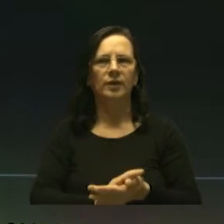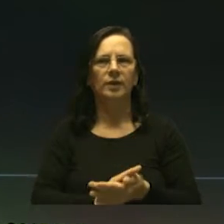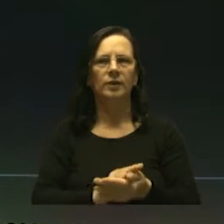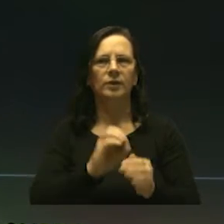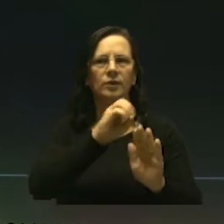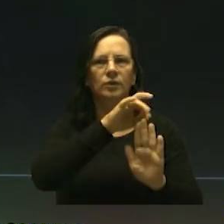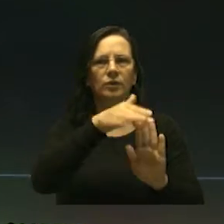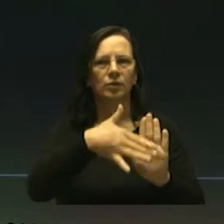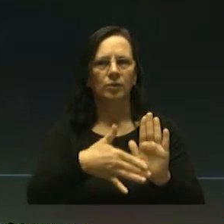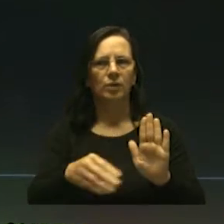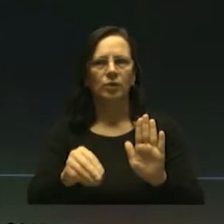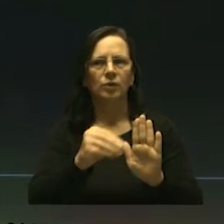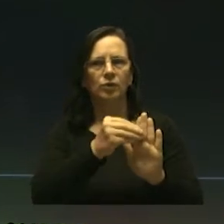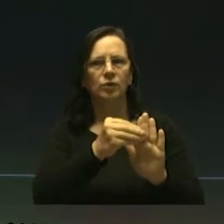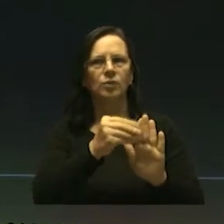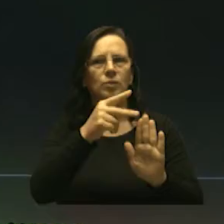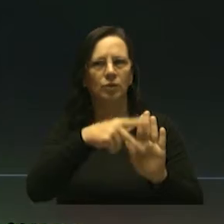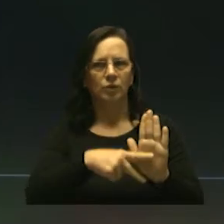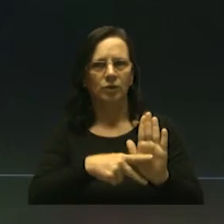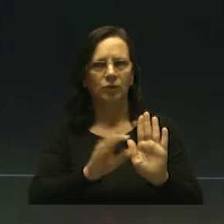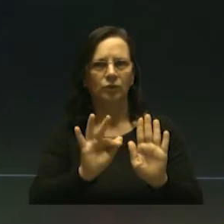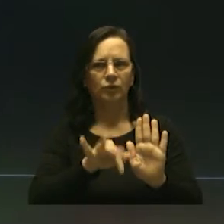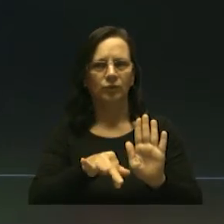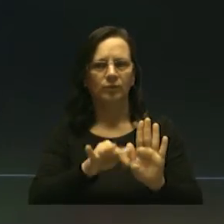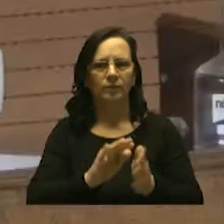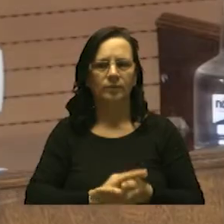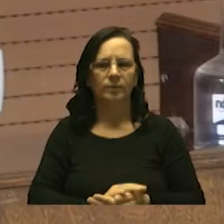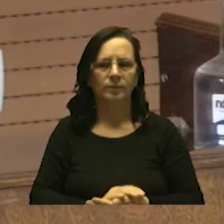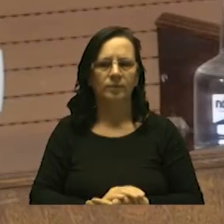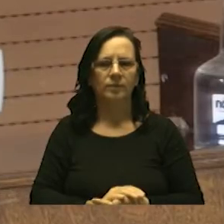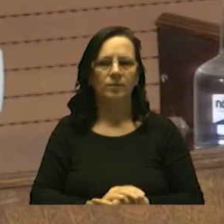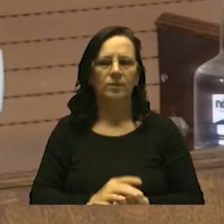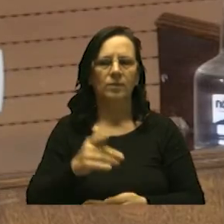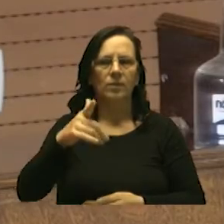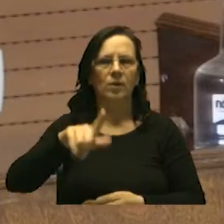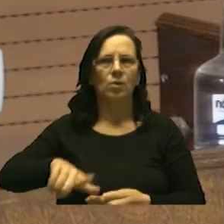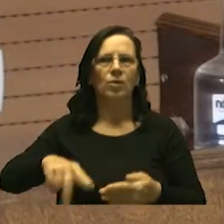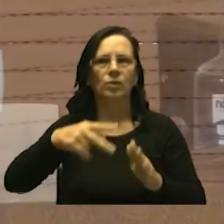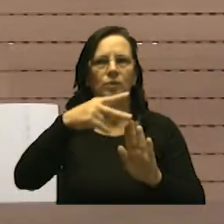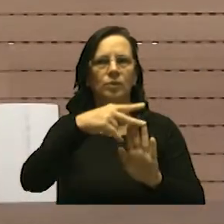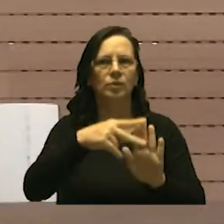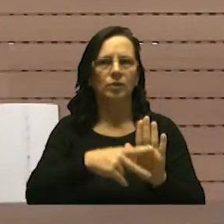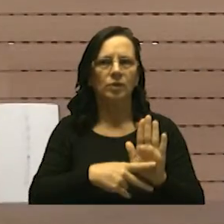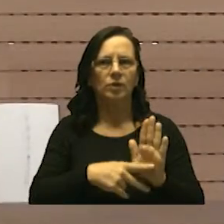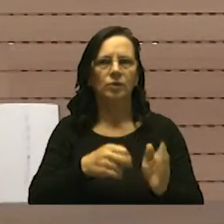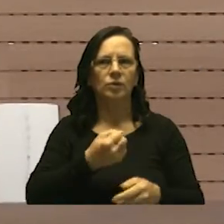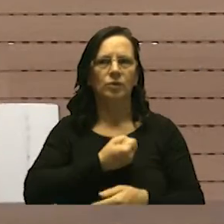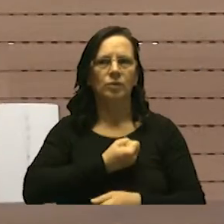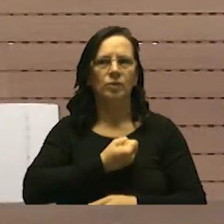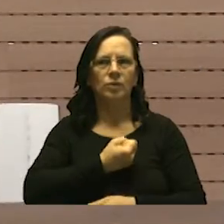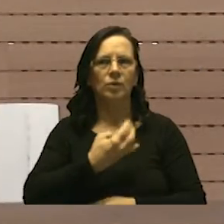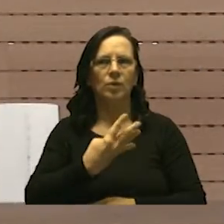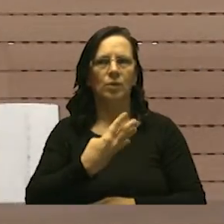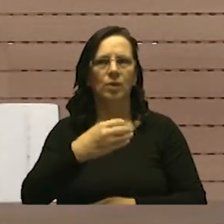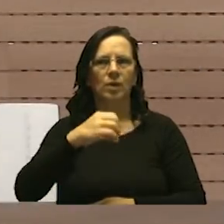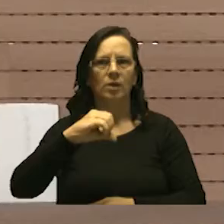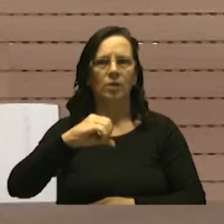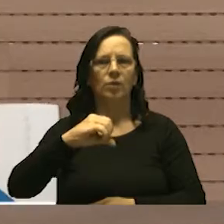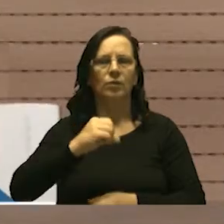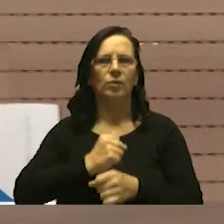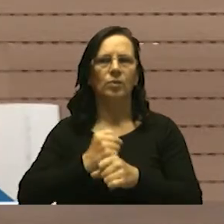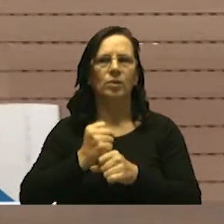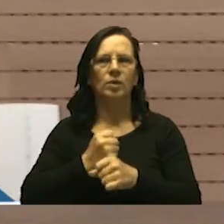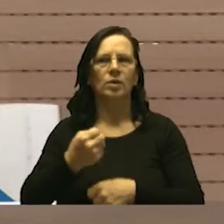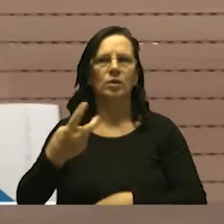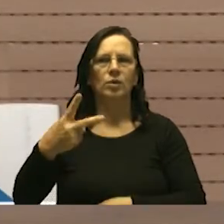emenda, o presente projeto de lei. O próximo item da pauta é o processo número 49-2019,